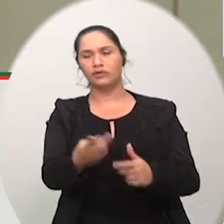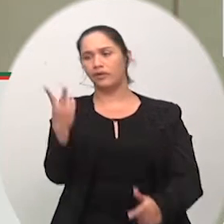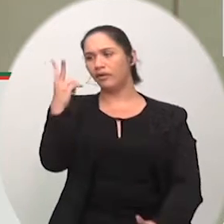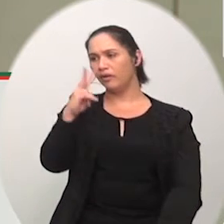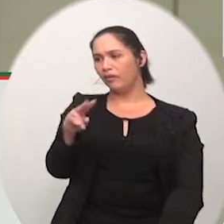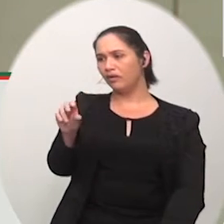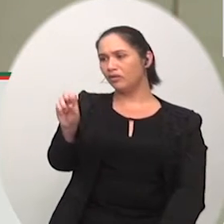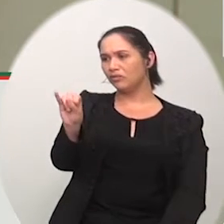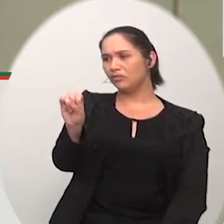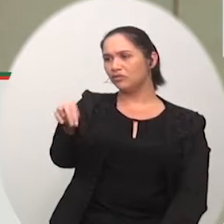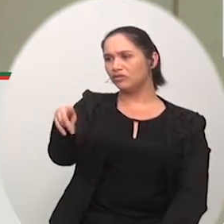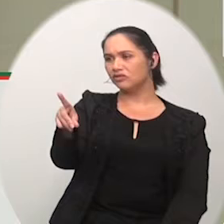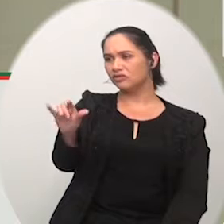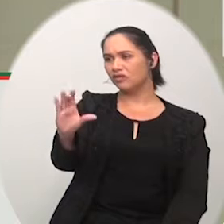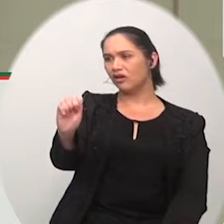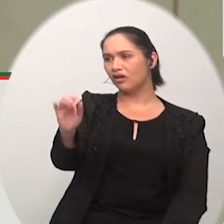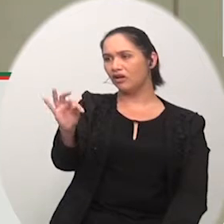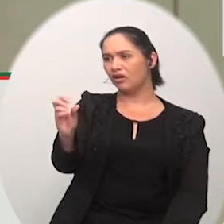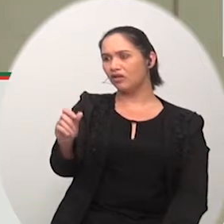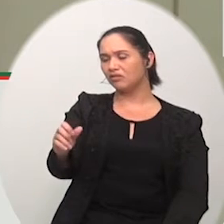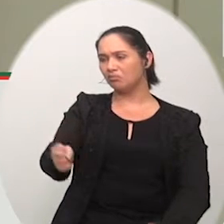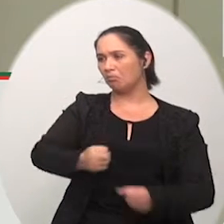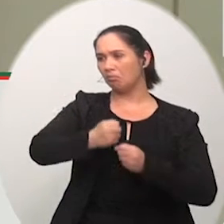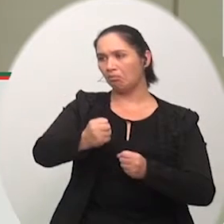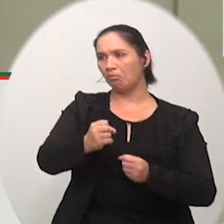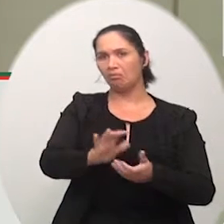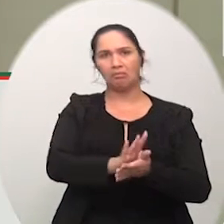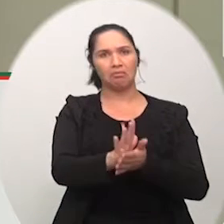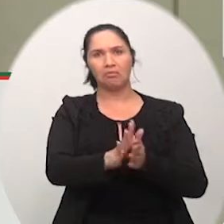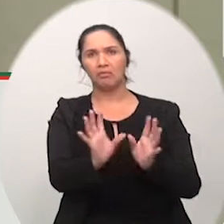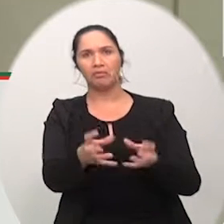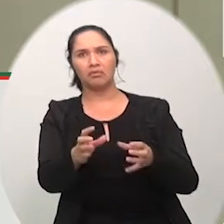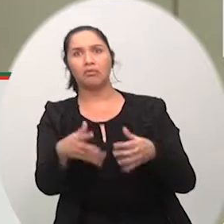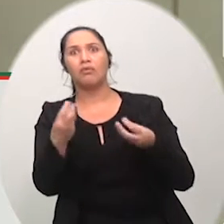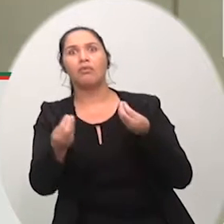não não quer tomar uma atitude em defesa da sua categoria